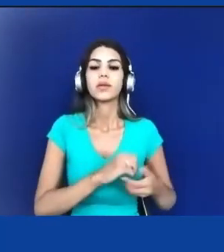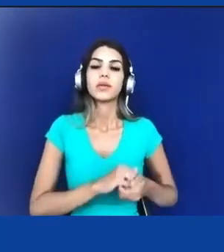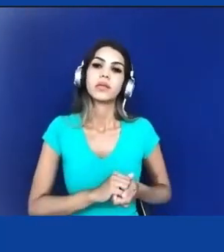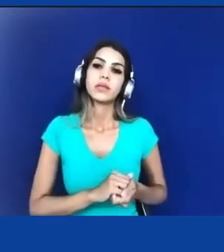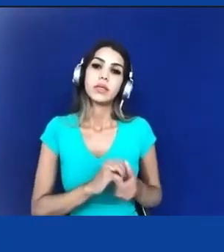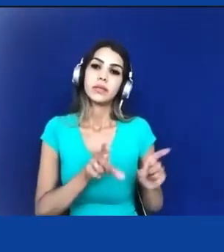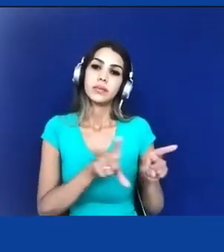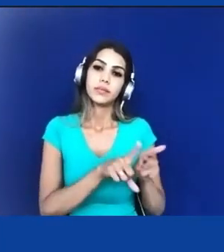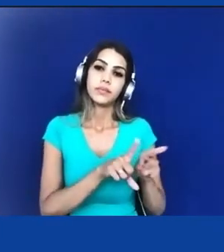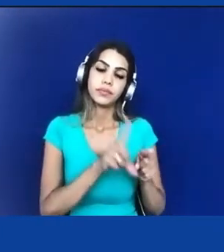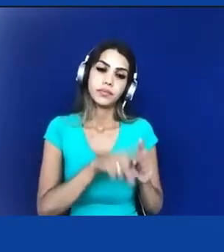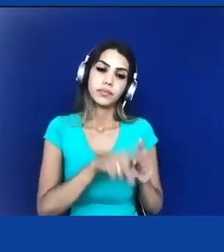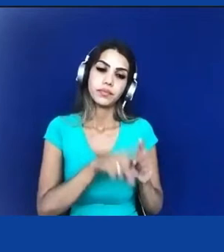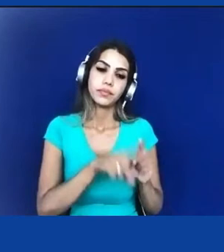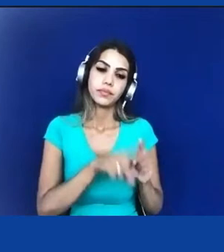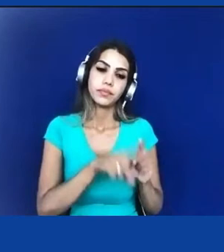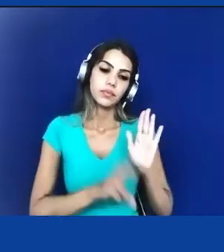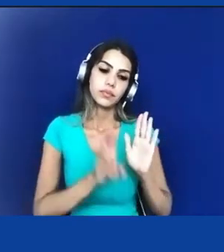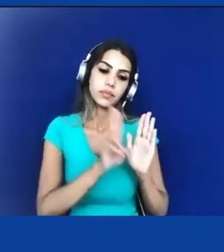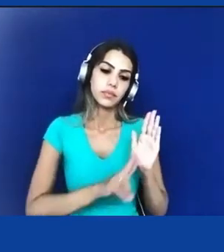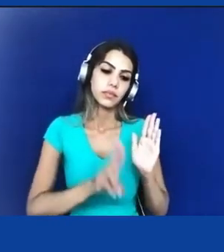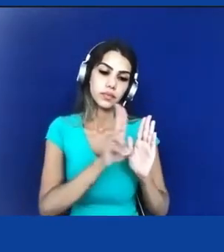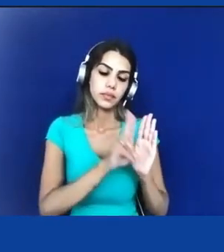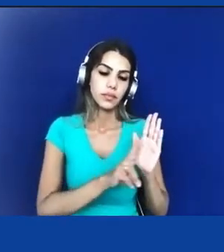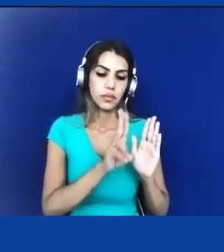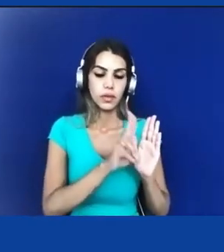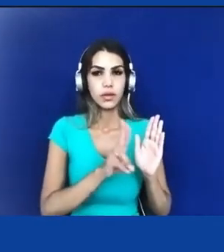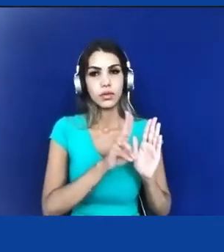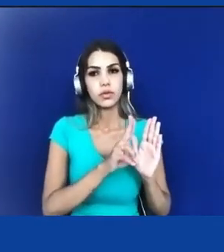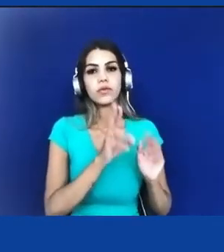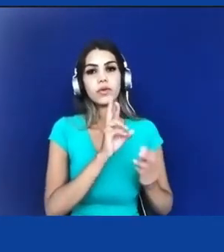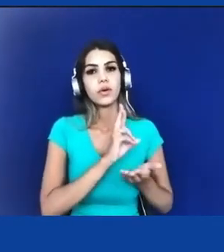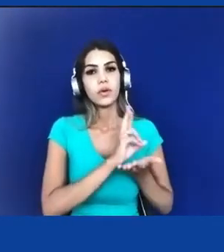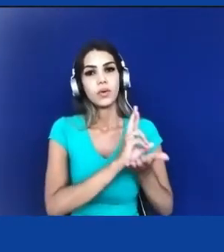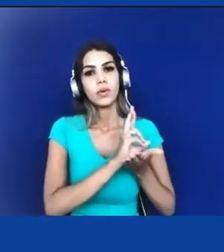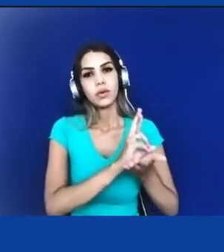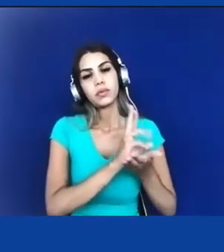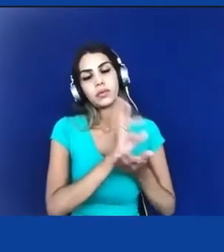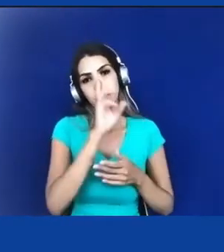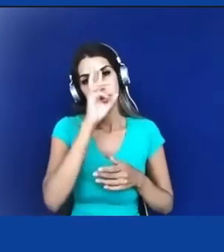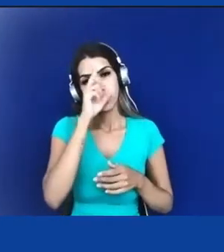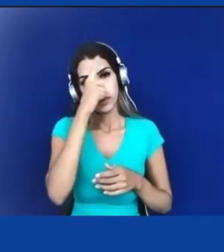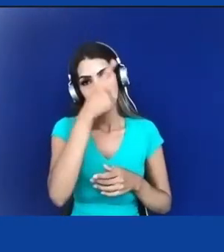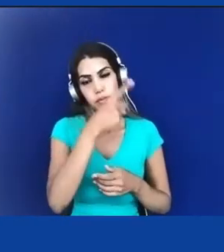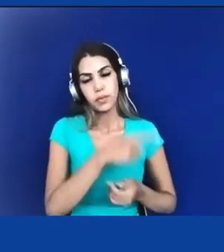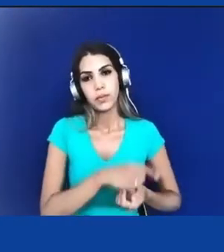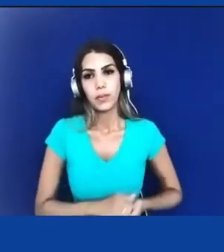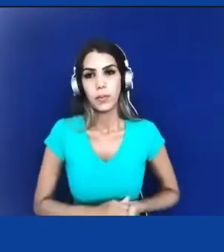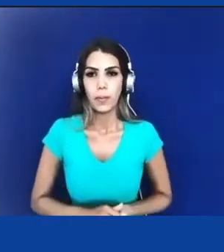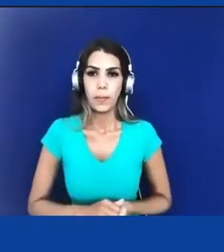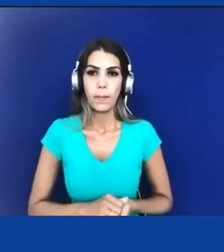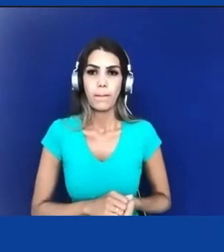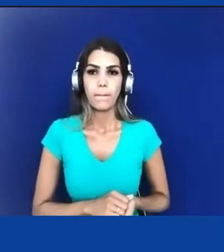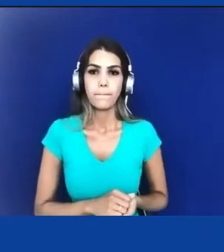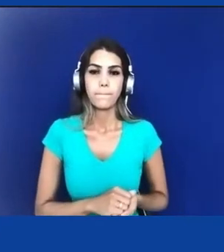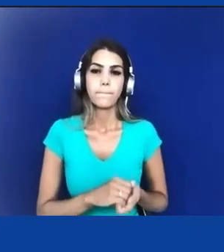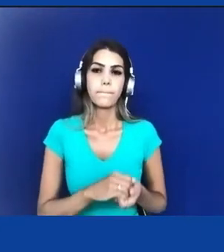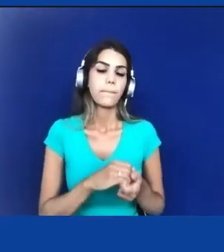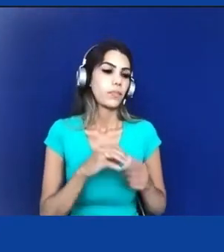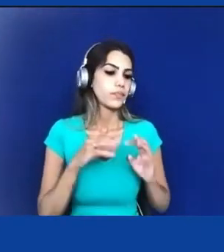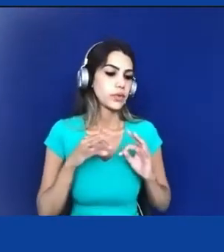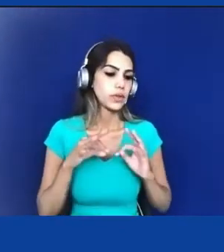o direito do uso fruto exclusivo dos recursos naturais né e todas as utilidades neles